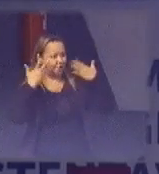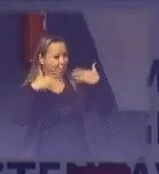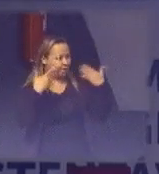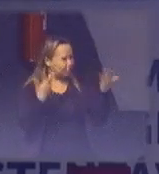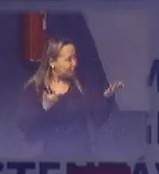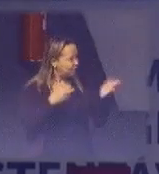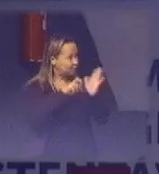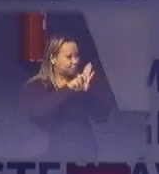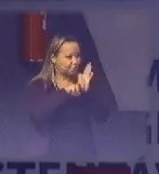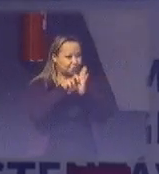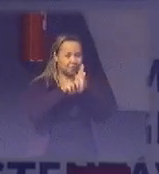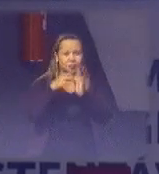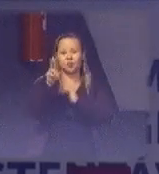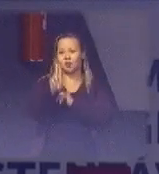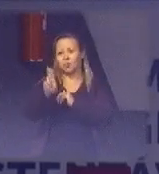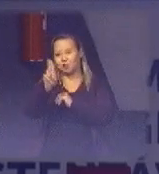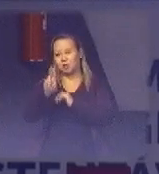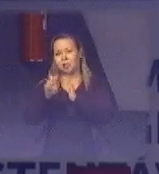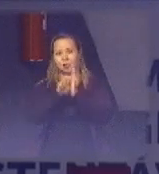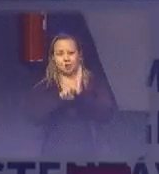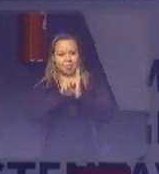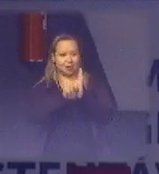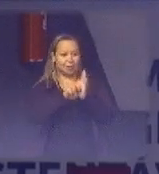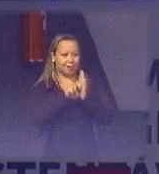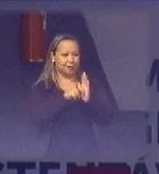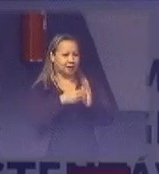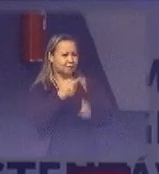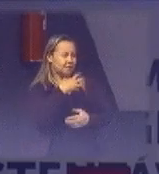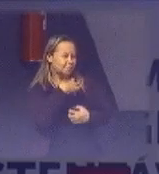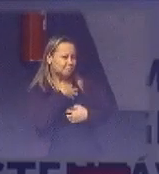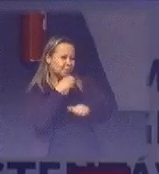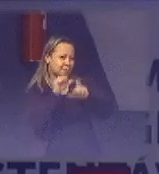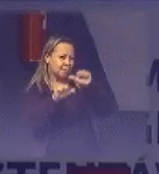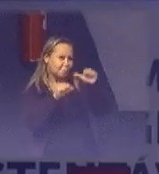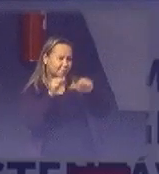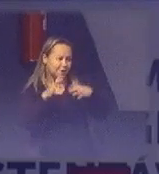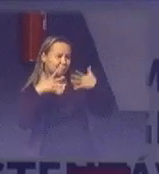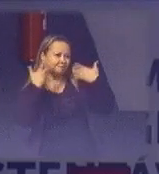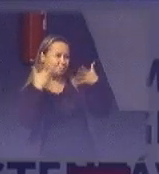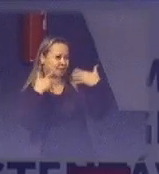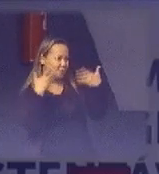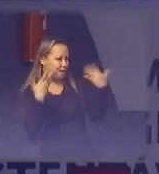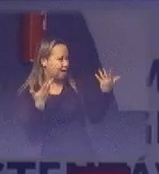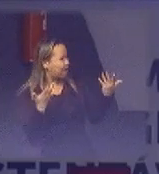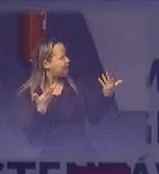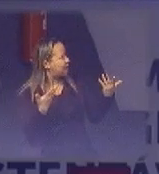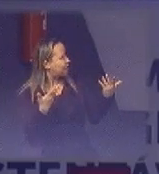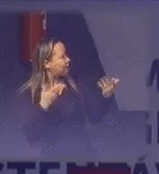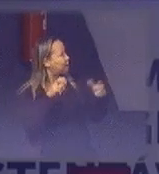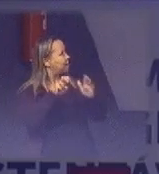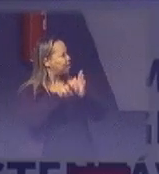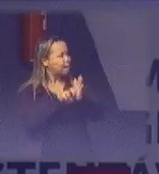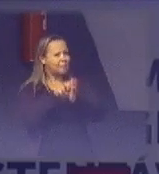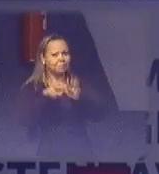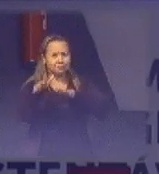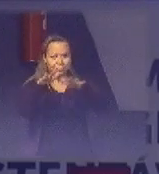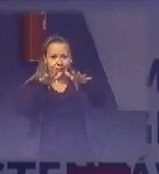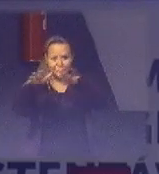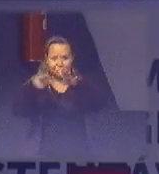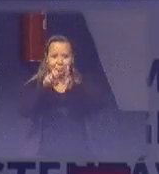mudança, né? A maneira como ela está se comportando, a mobilidade que ela adquiriu.